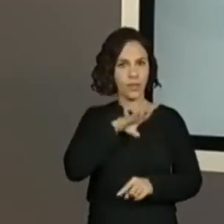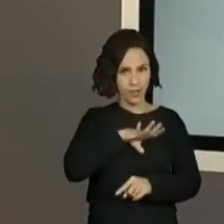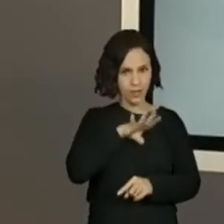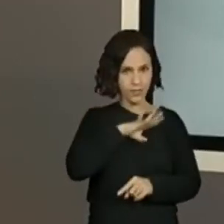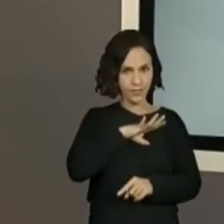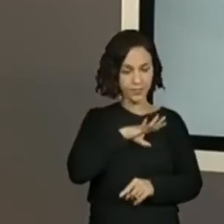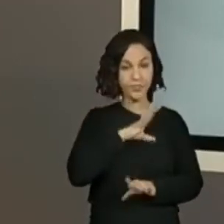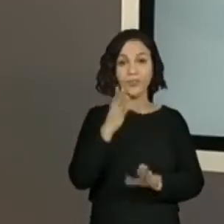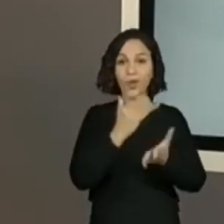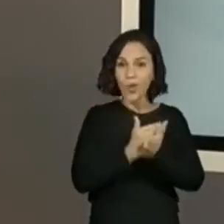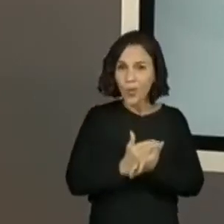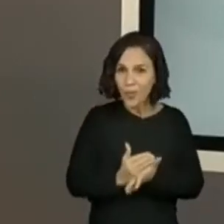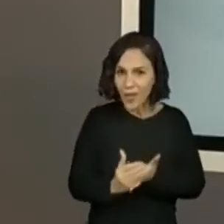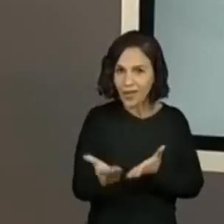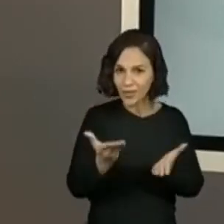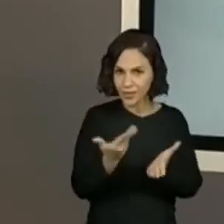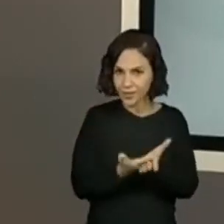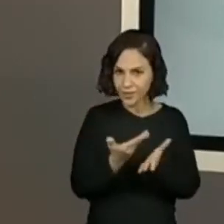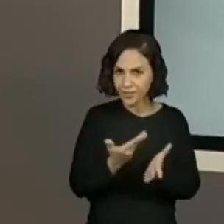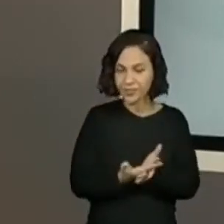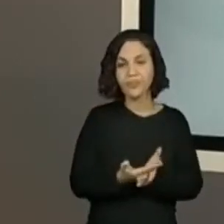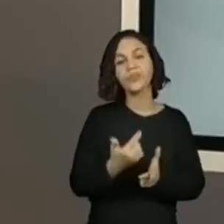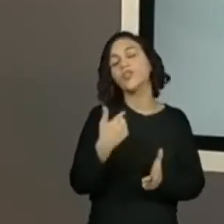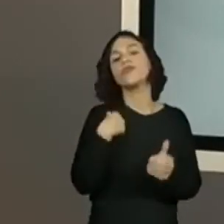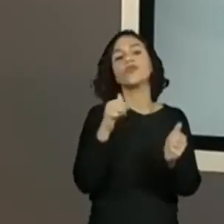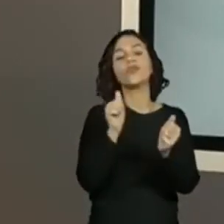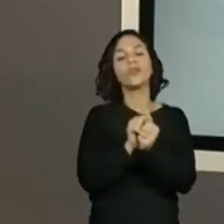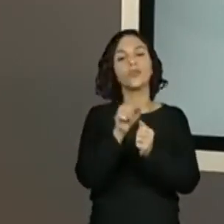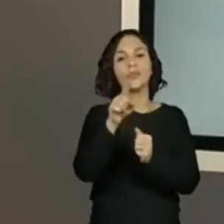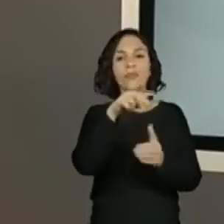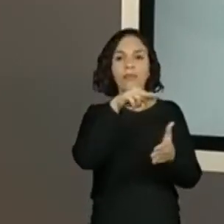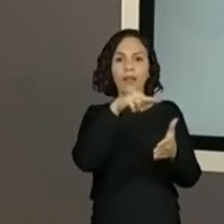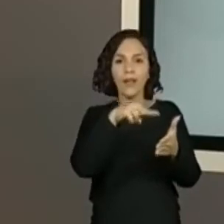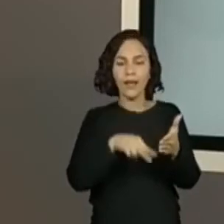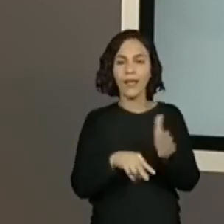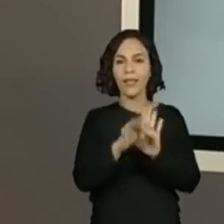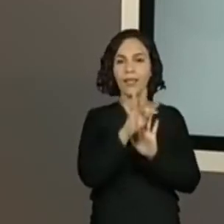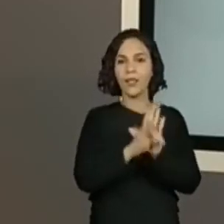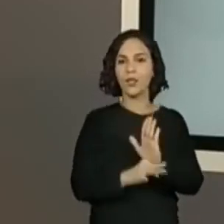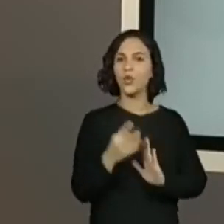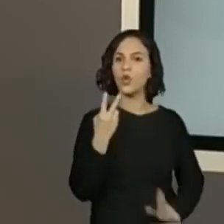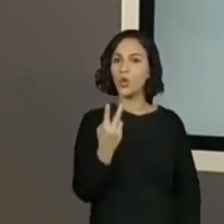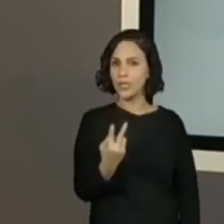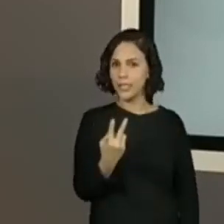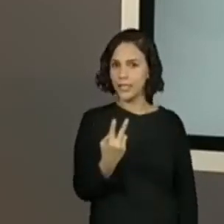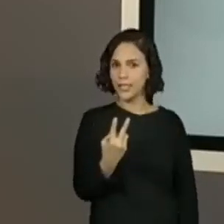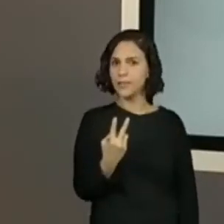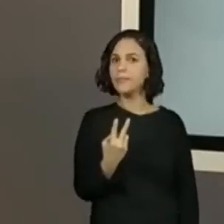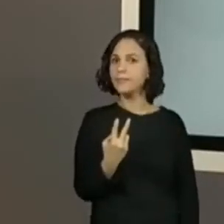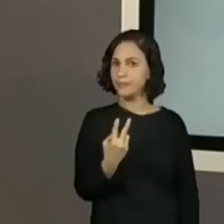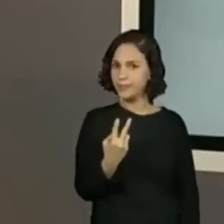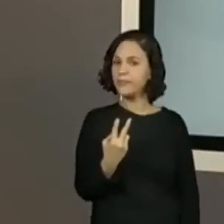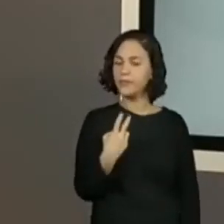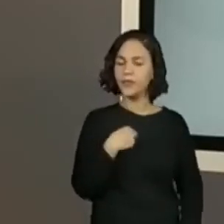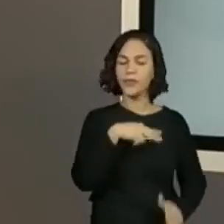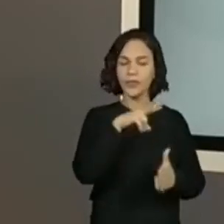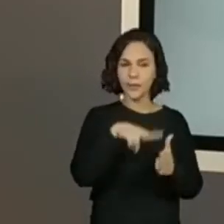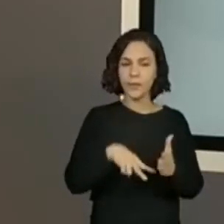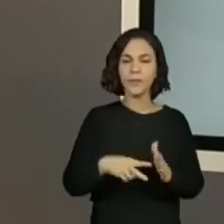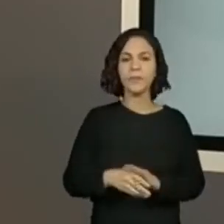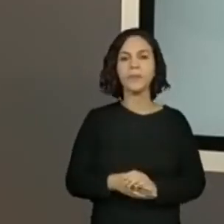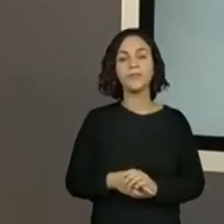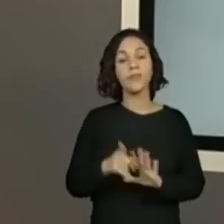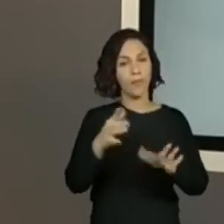Primeira parte dessa aula, eu vou ler com vocês dois textos. Tá bom? Vou ler dois textos.